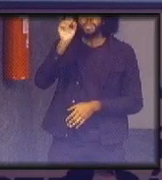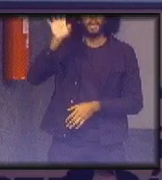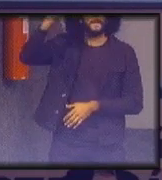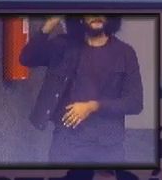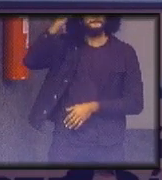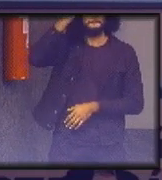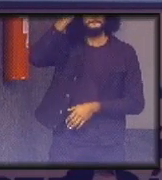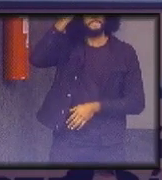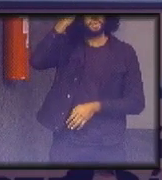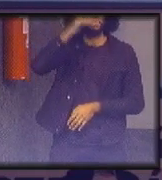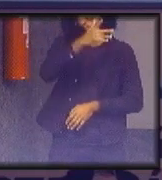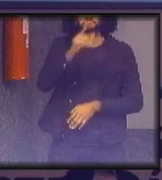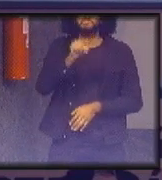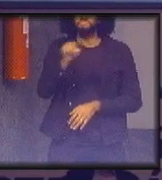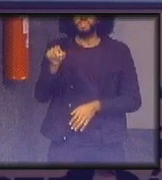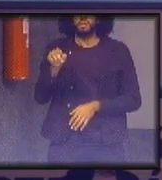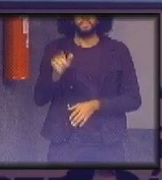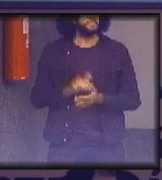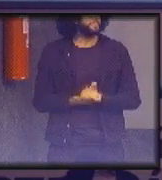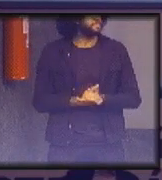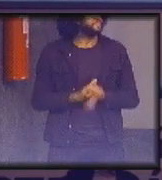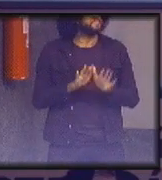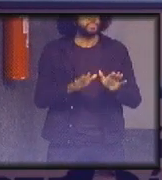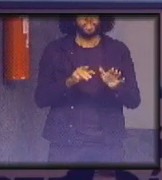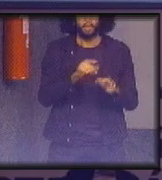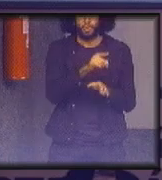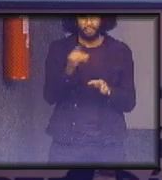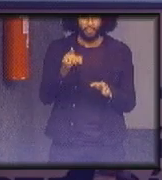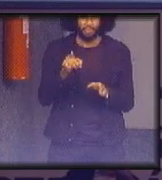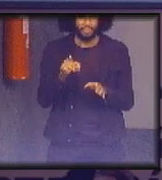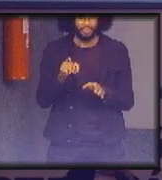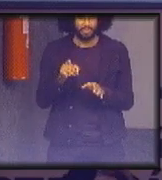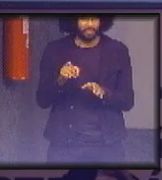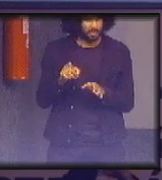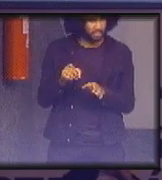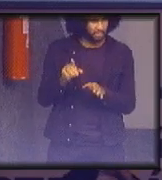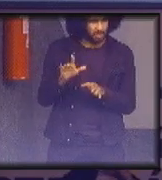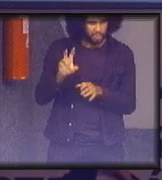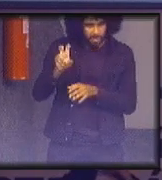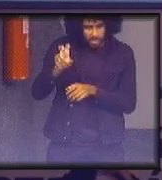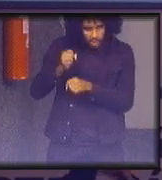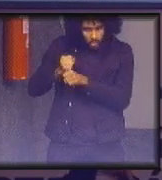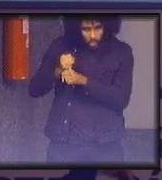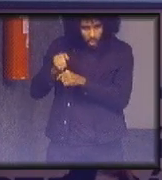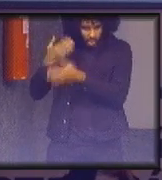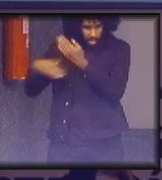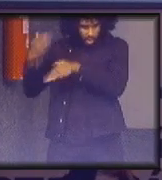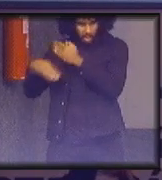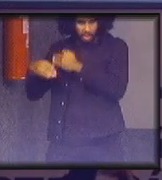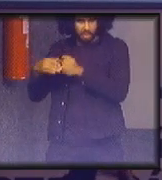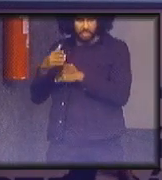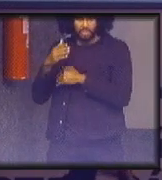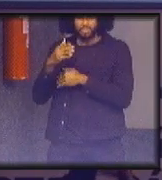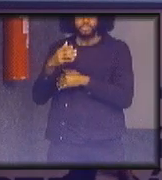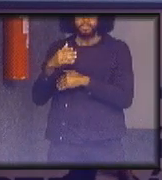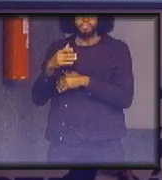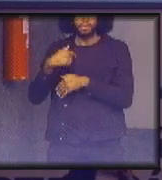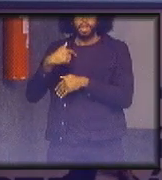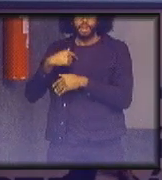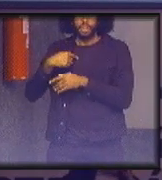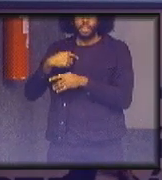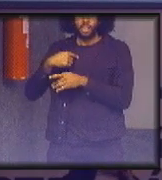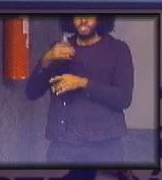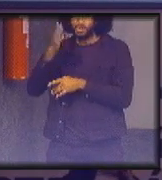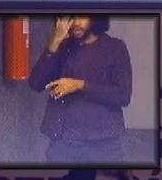joia quando você tomava táxi há cinco anos atrás em São Paulo você tinha certeza que ia acontecer o que você ia ser